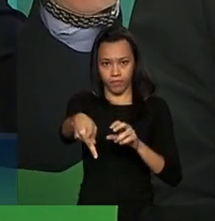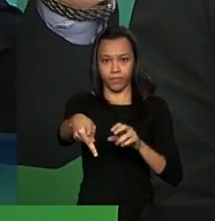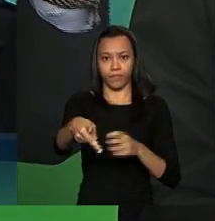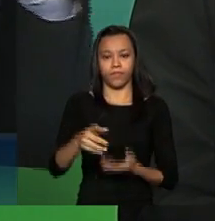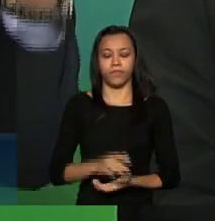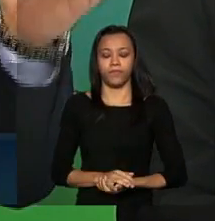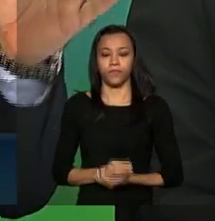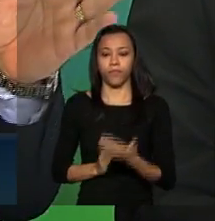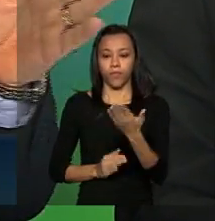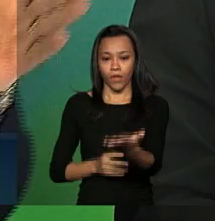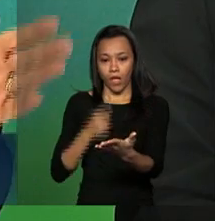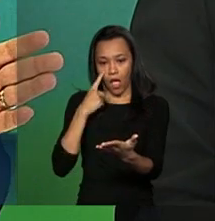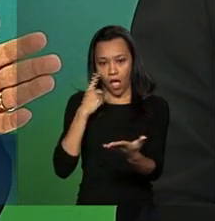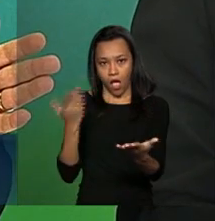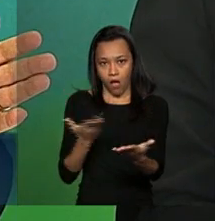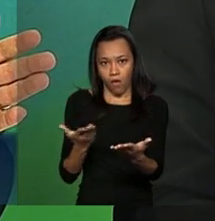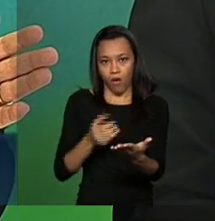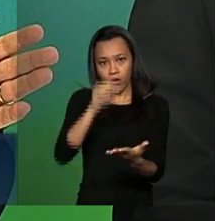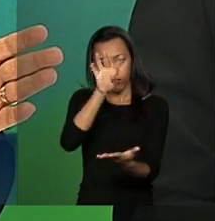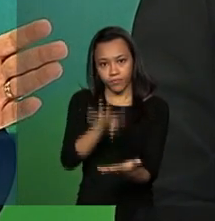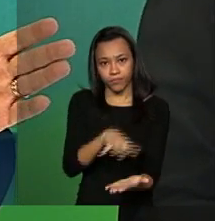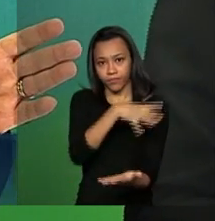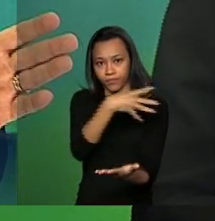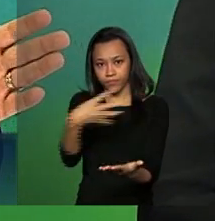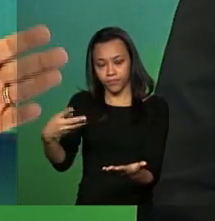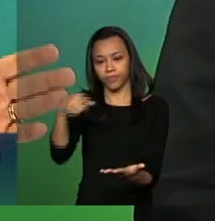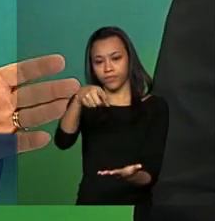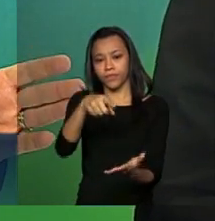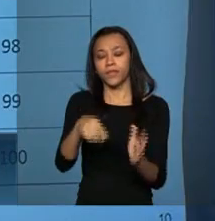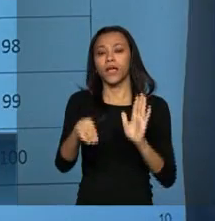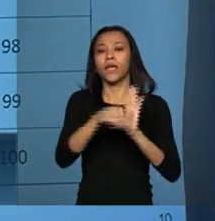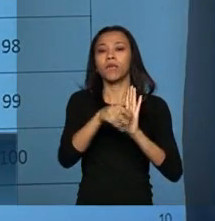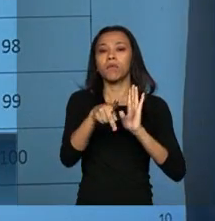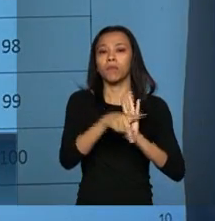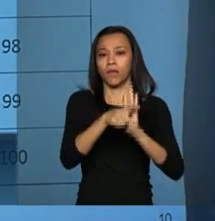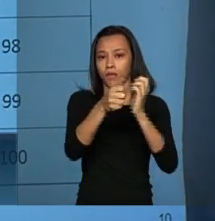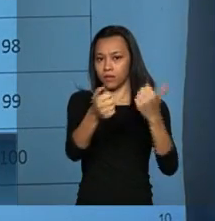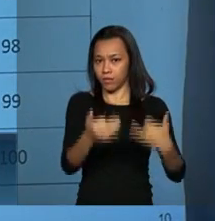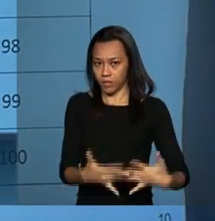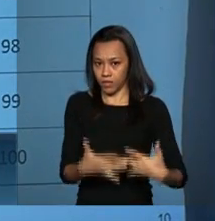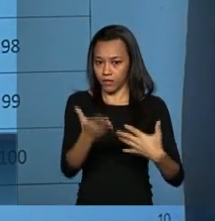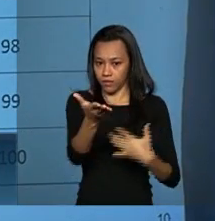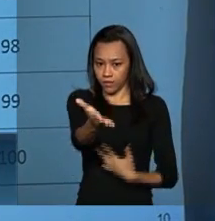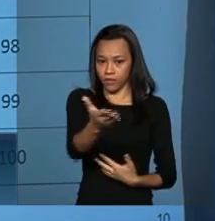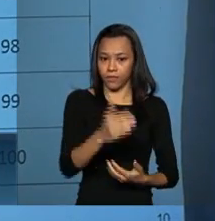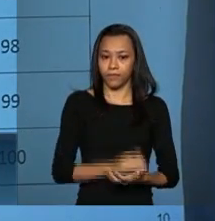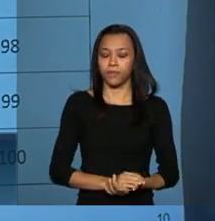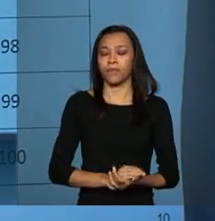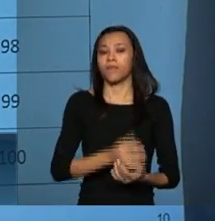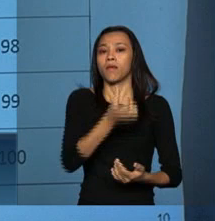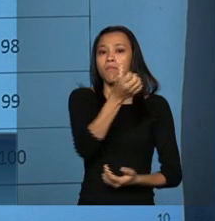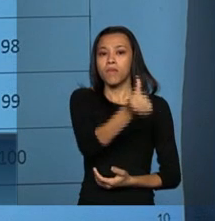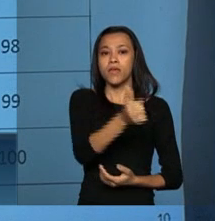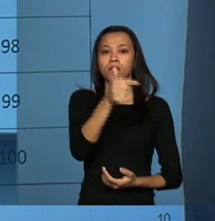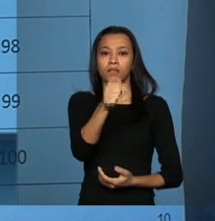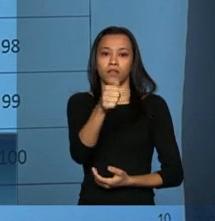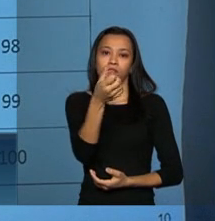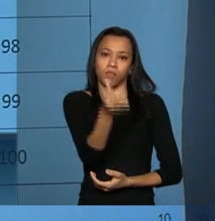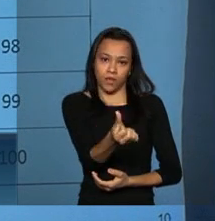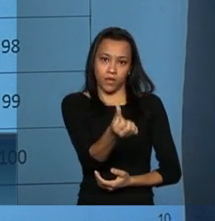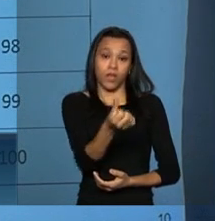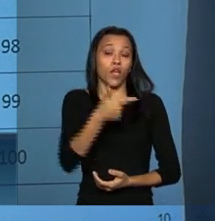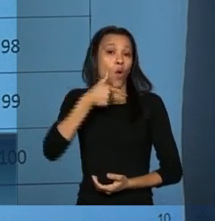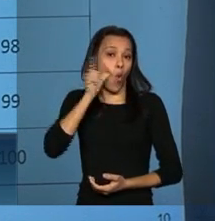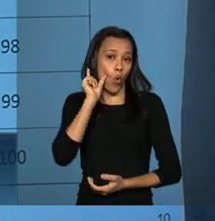do que exatamente traz a medida provisória. Esta medida 676, que a presidenta Dilma